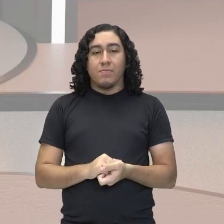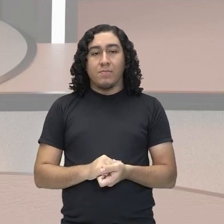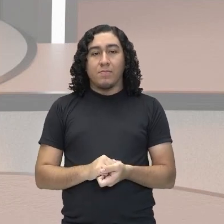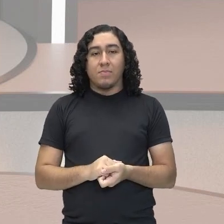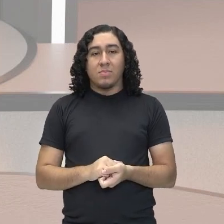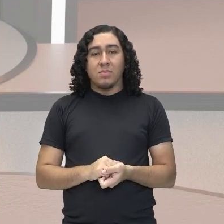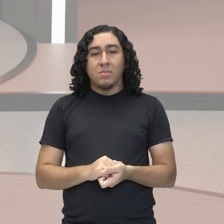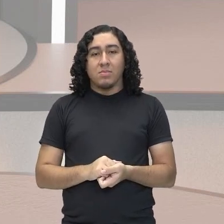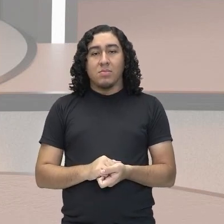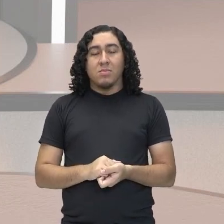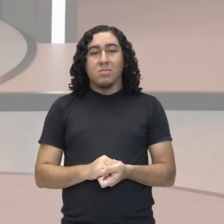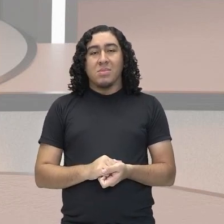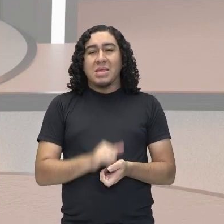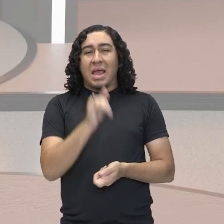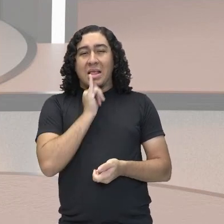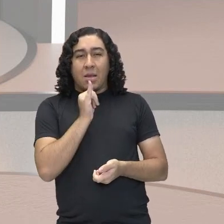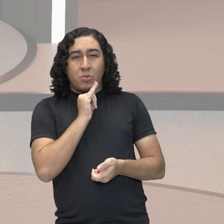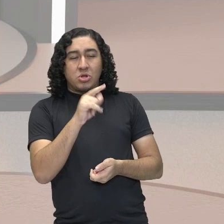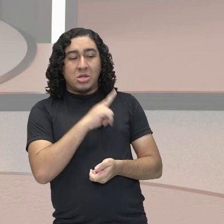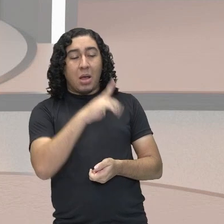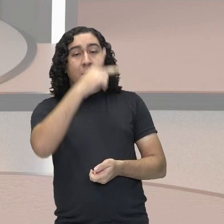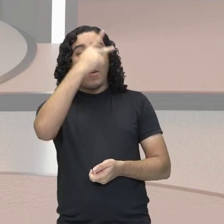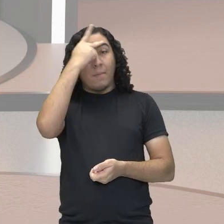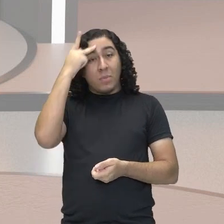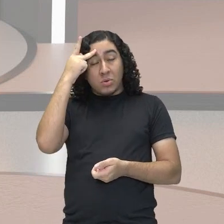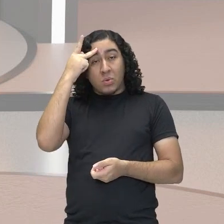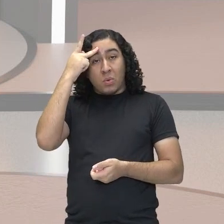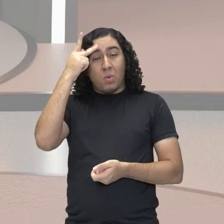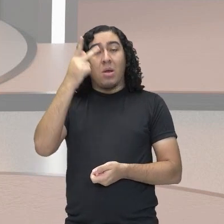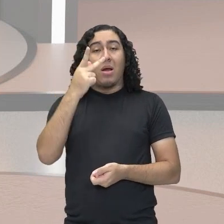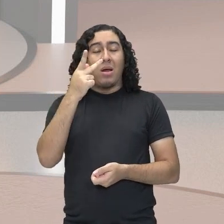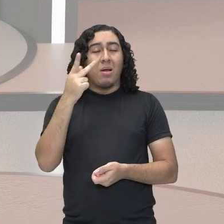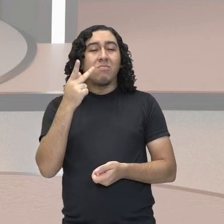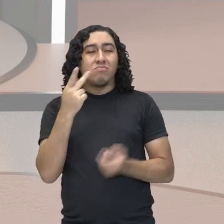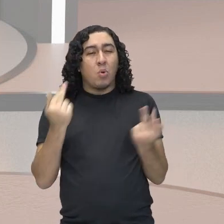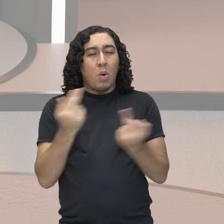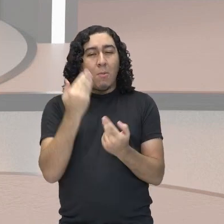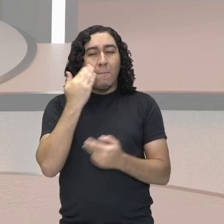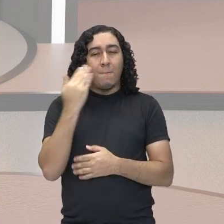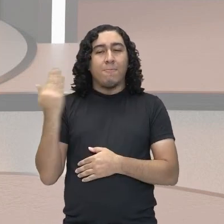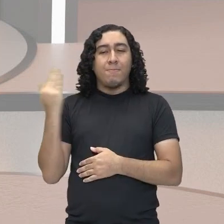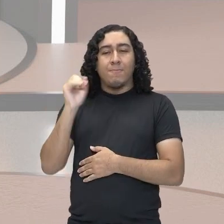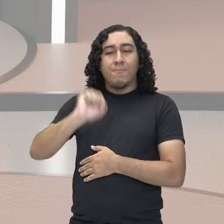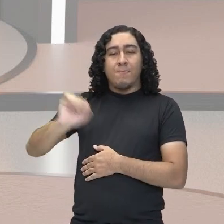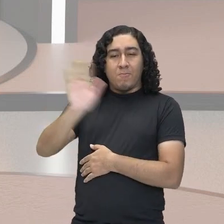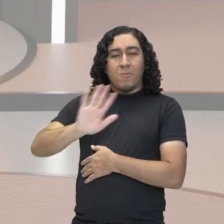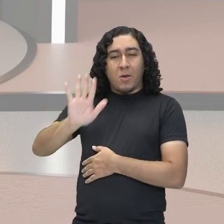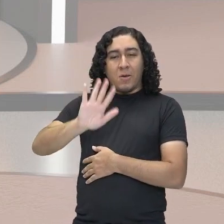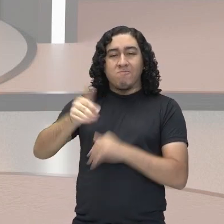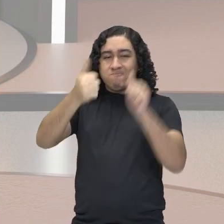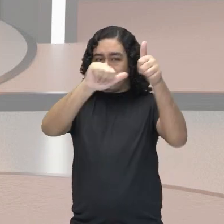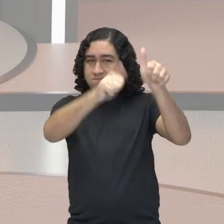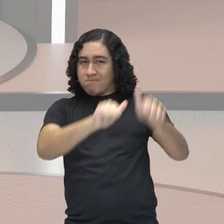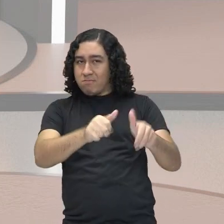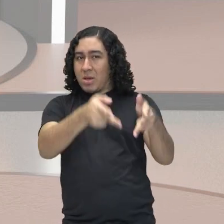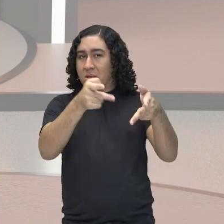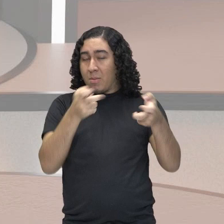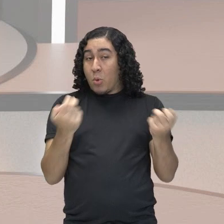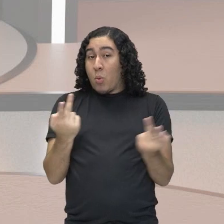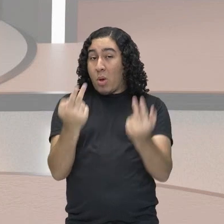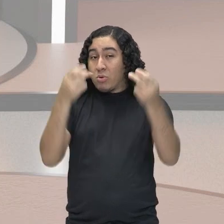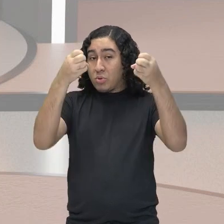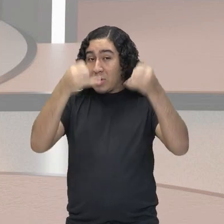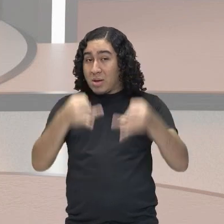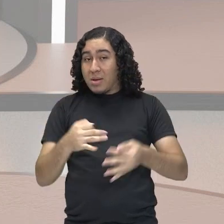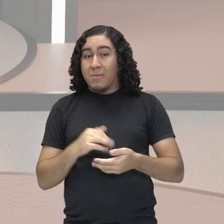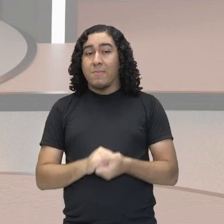casa ou uma pessoa em situação de rua, mas, como vocês podem observar aqui nessa imagem, como eu falei também,